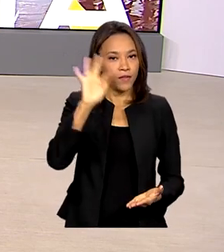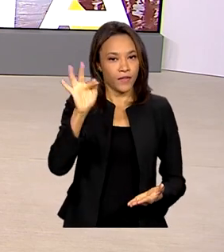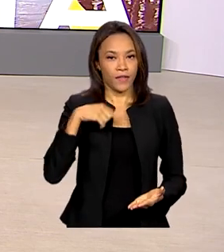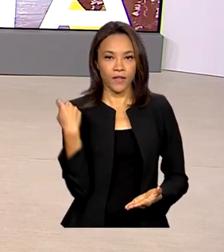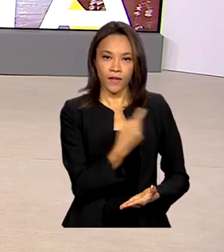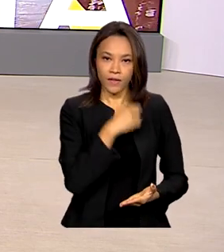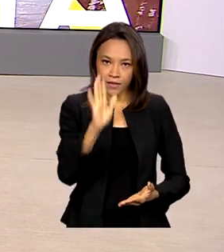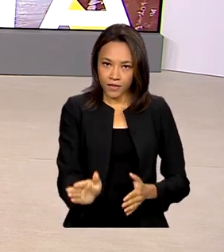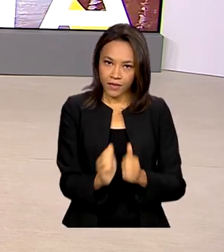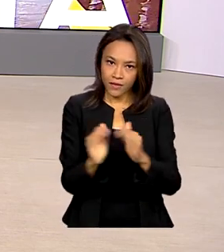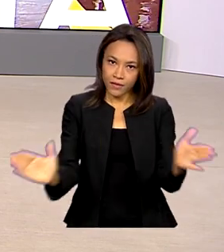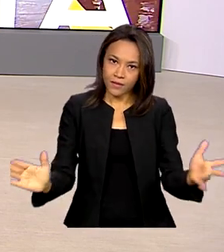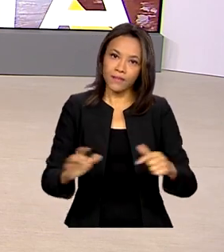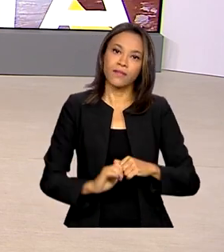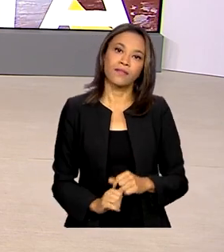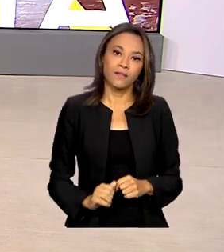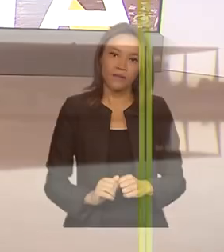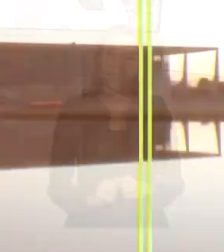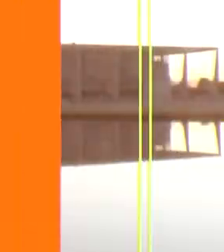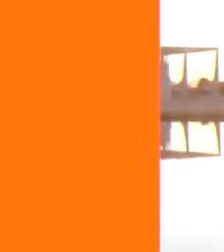Brasil em Dia já está no ar.